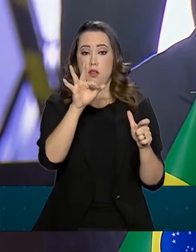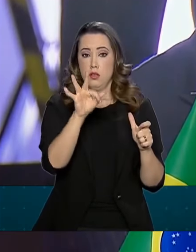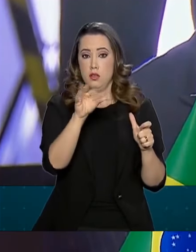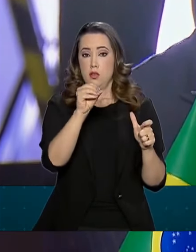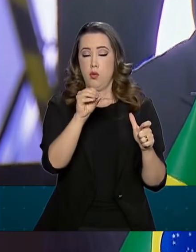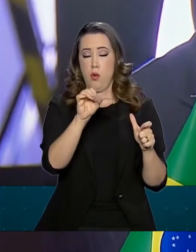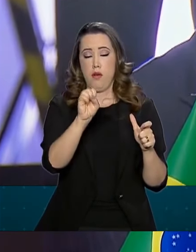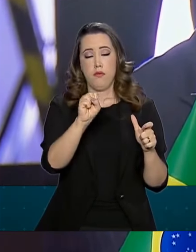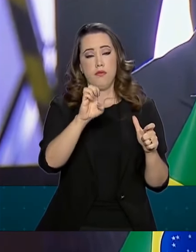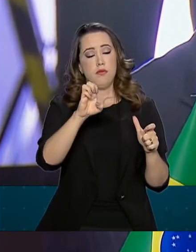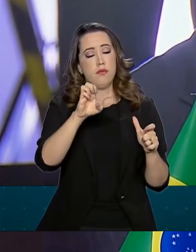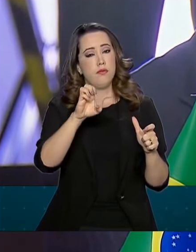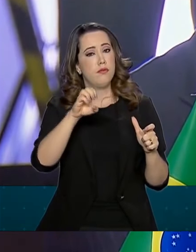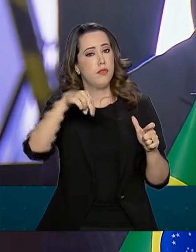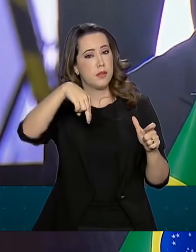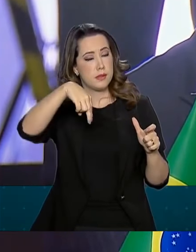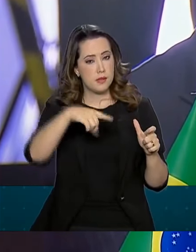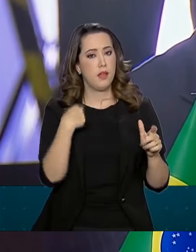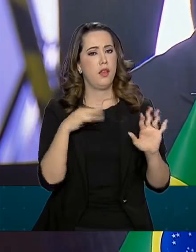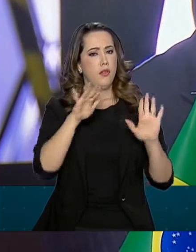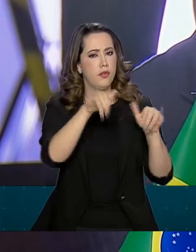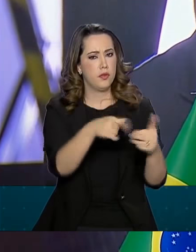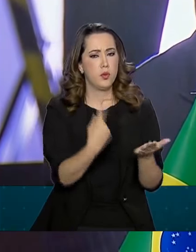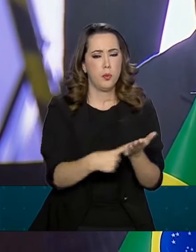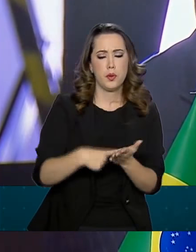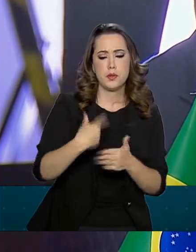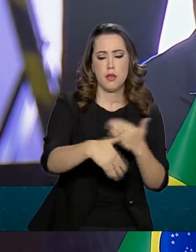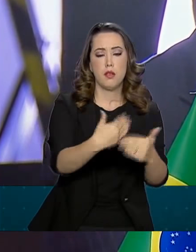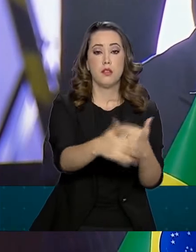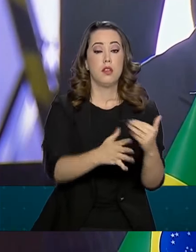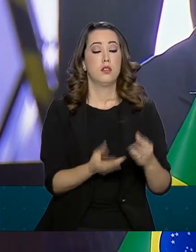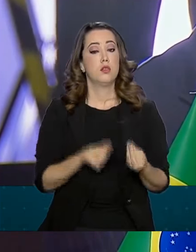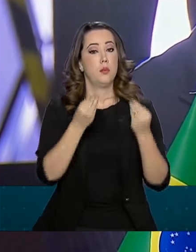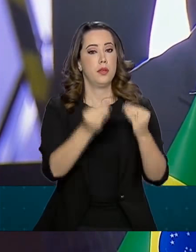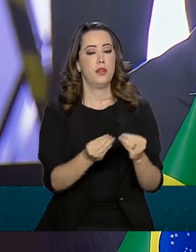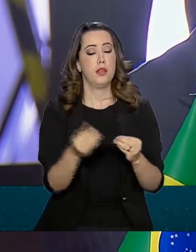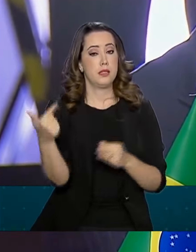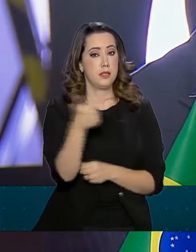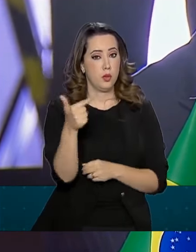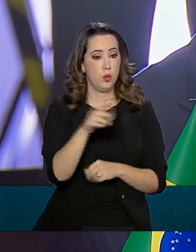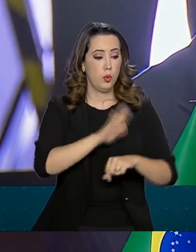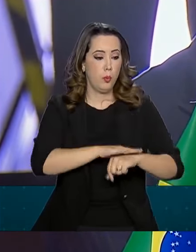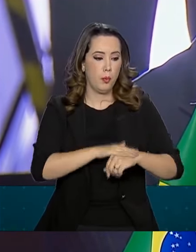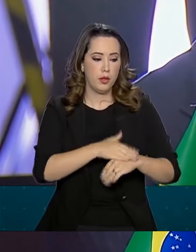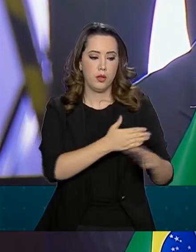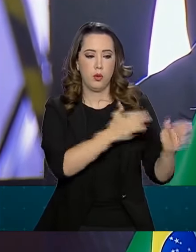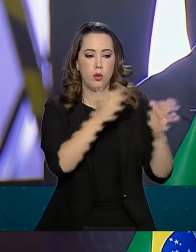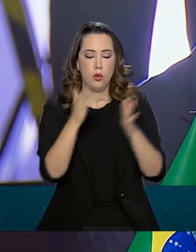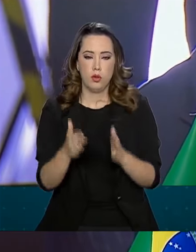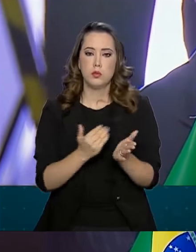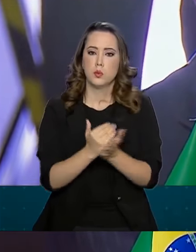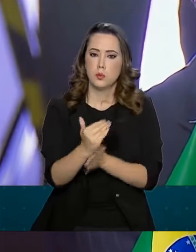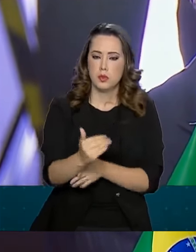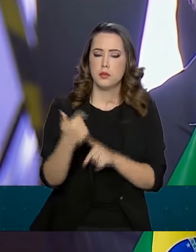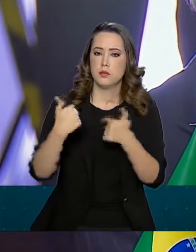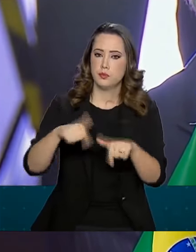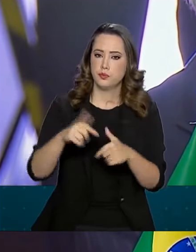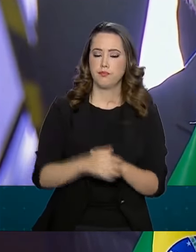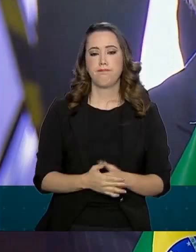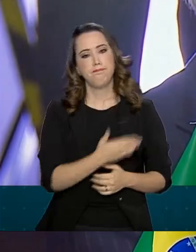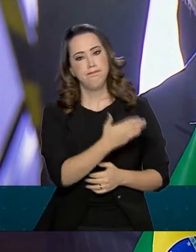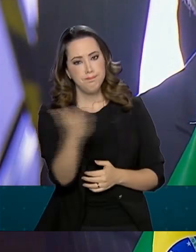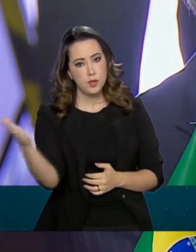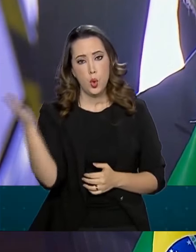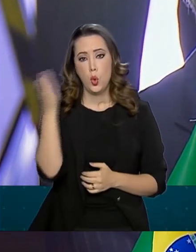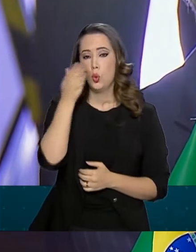processo de reforma deste importante mecanismo e viabilizar a segunda etapa de seu funcionamento. Senhoras